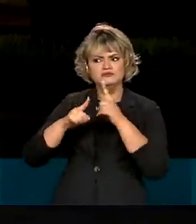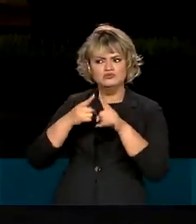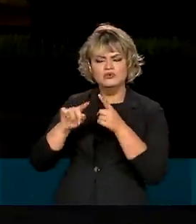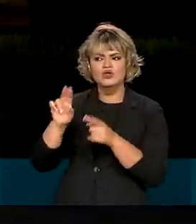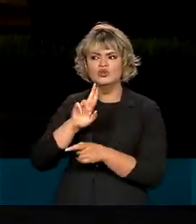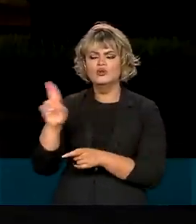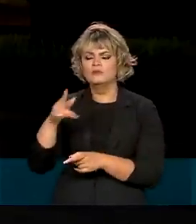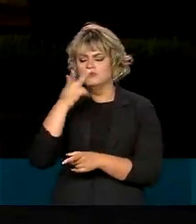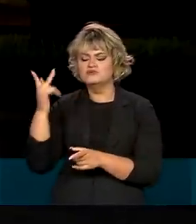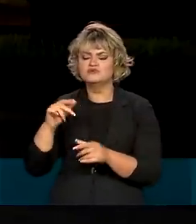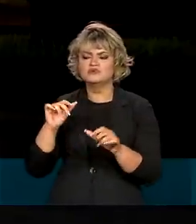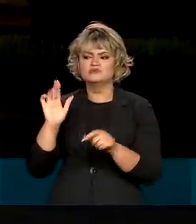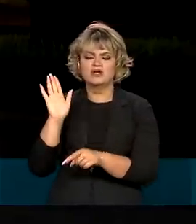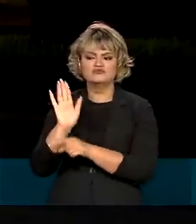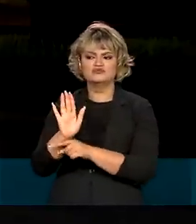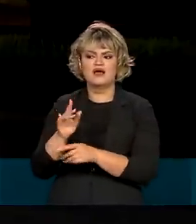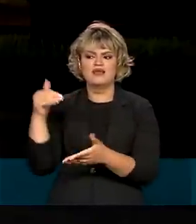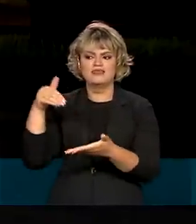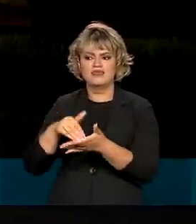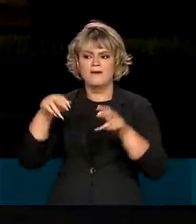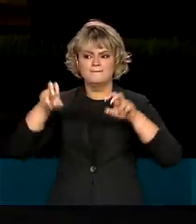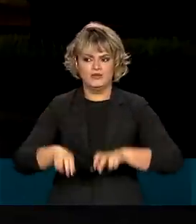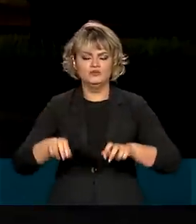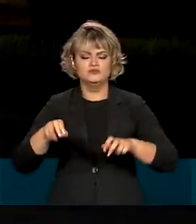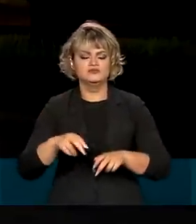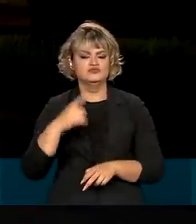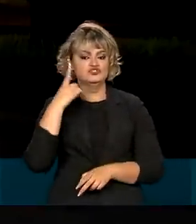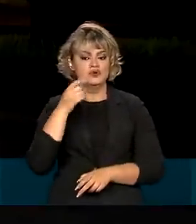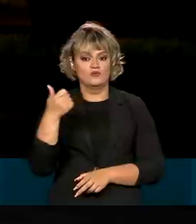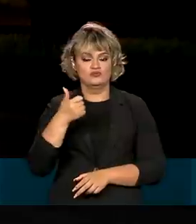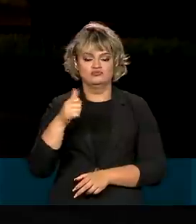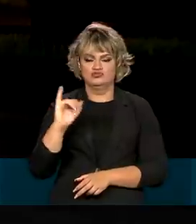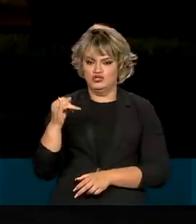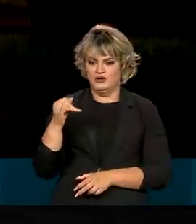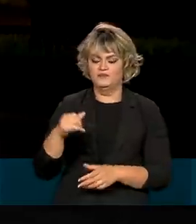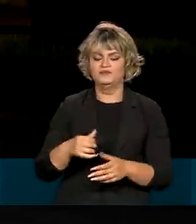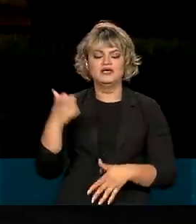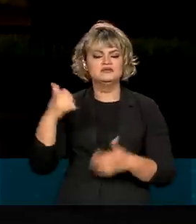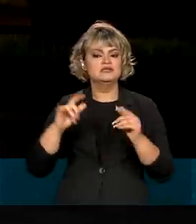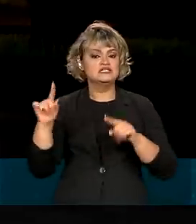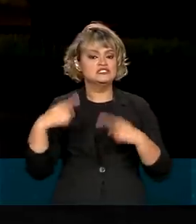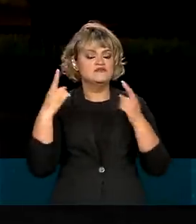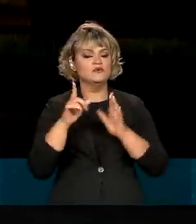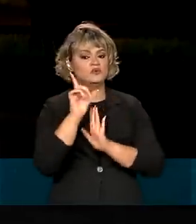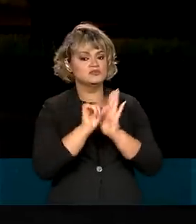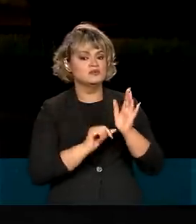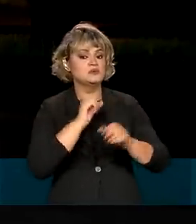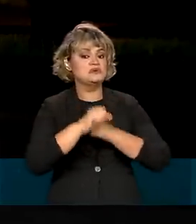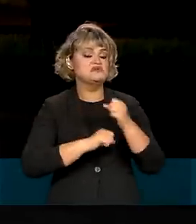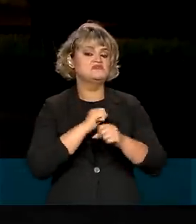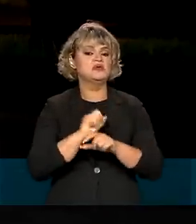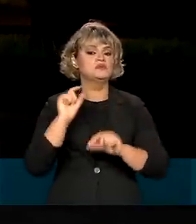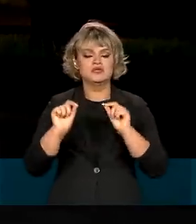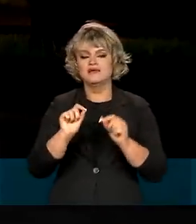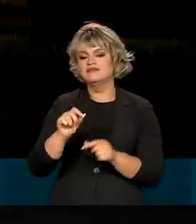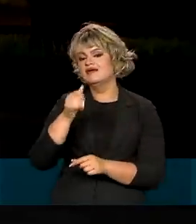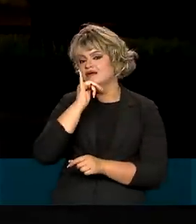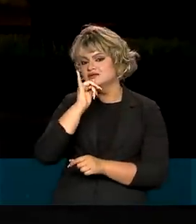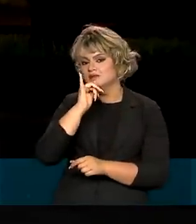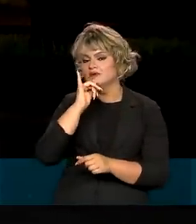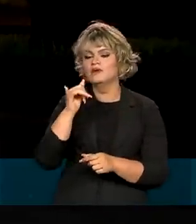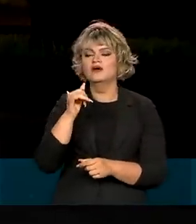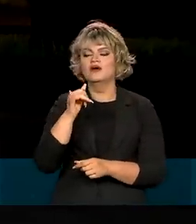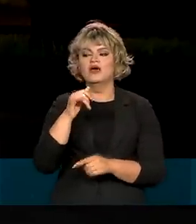transição até a posse de 1º de janeiro. Também falaram sobre os desafios para o orçamento do ano que vem. O principal deles